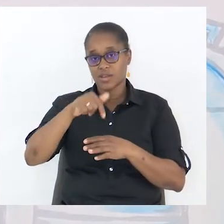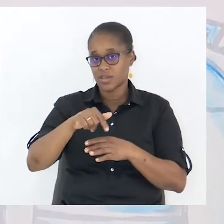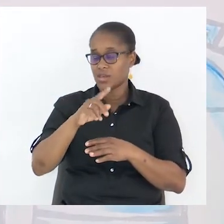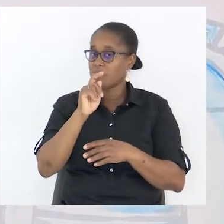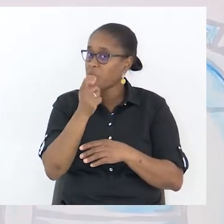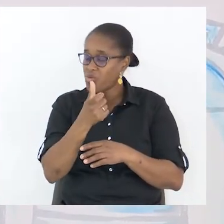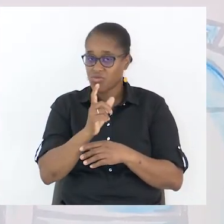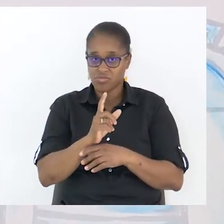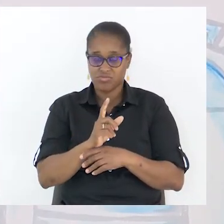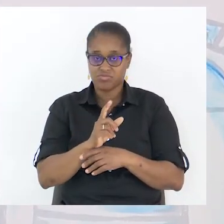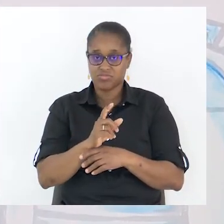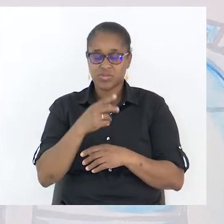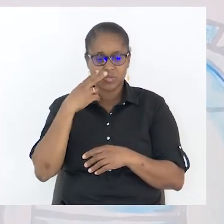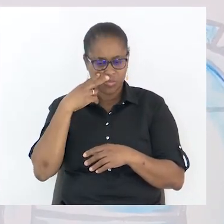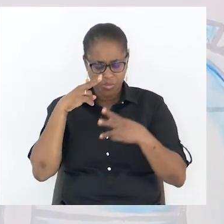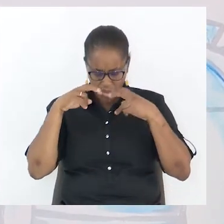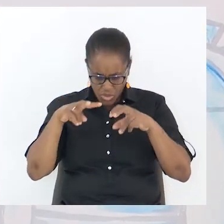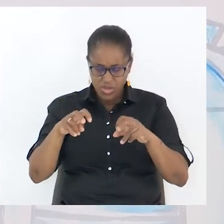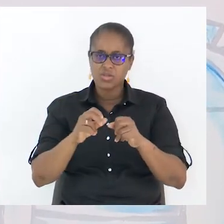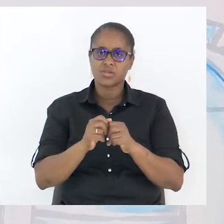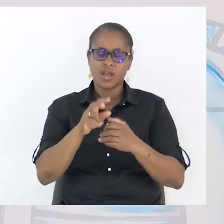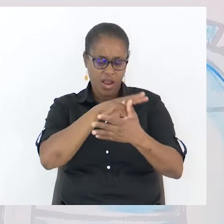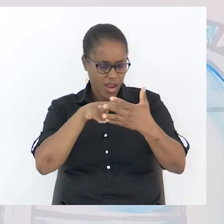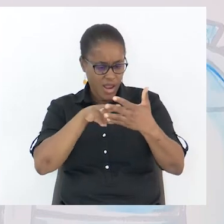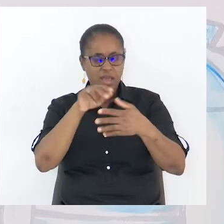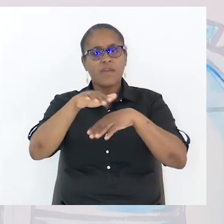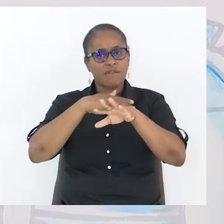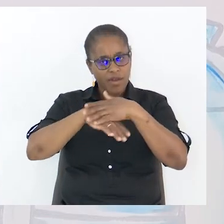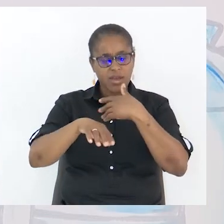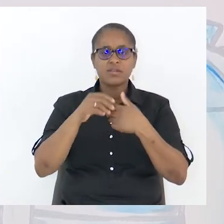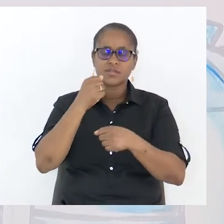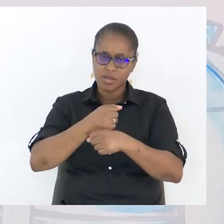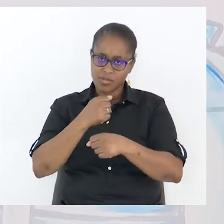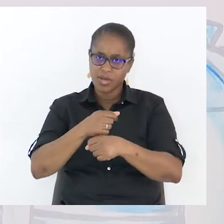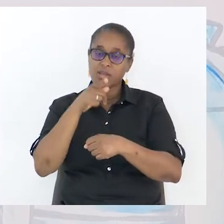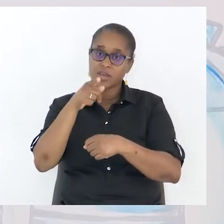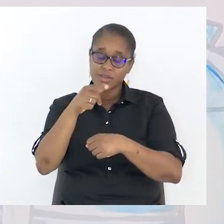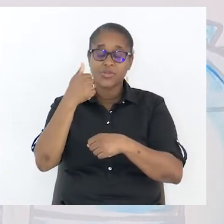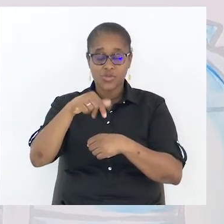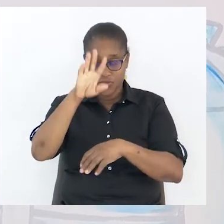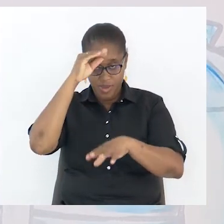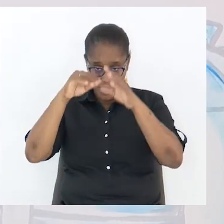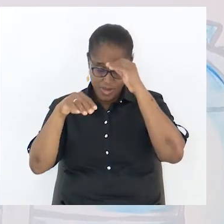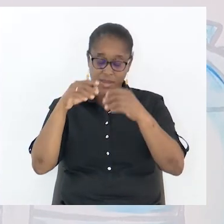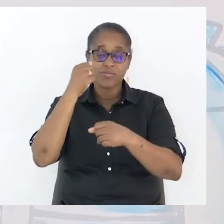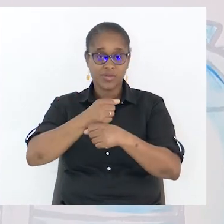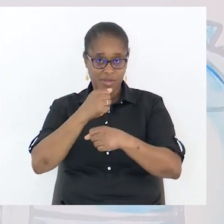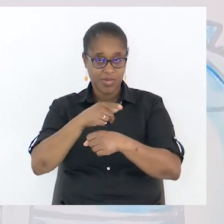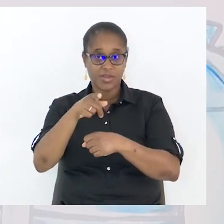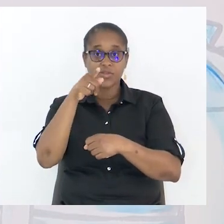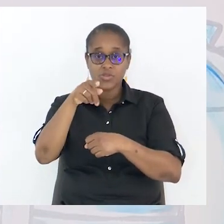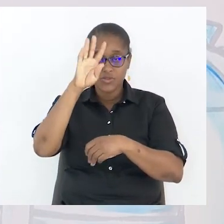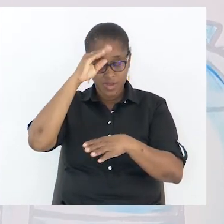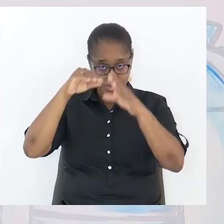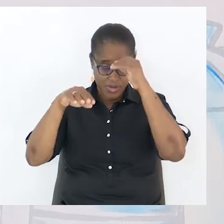suficiente. Pesquisa. Leia. Produz. Que é aí que tu vais dominar. É na produção que vais dominar